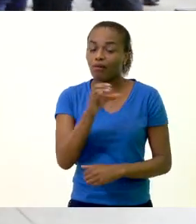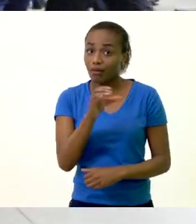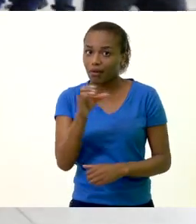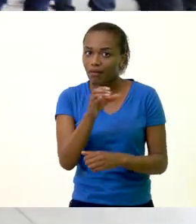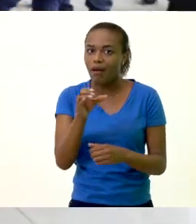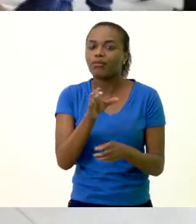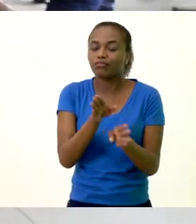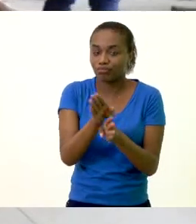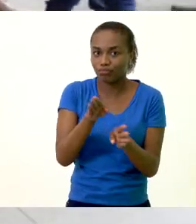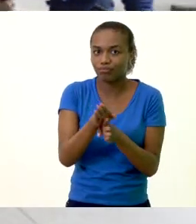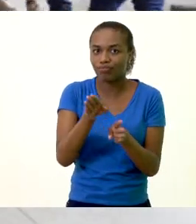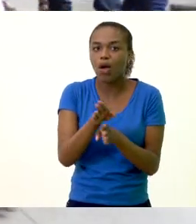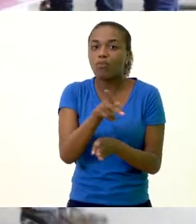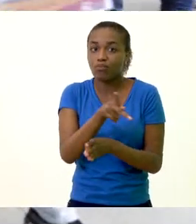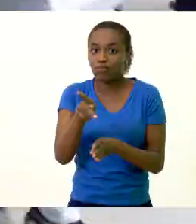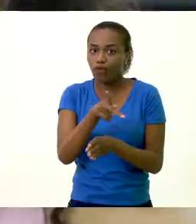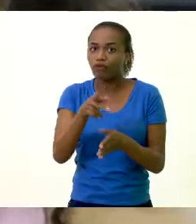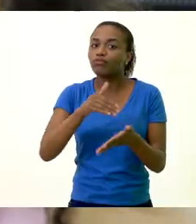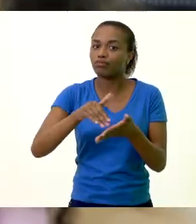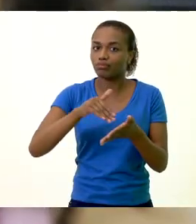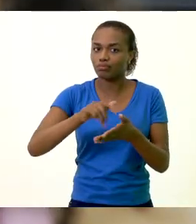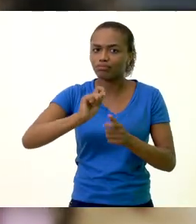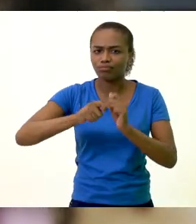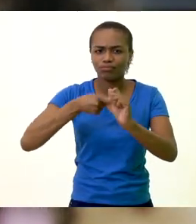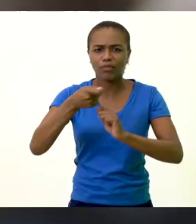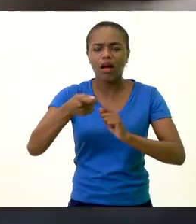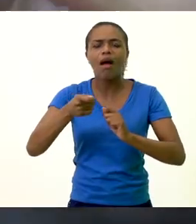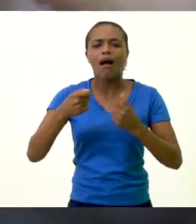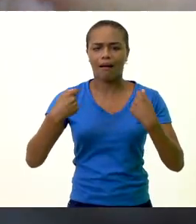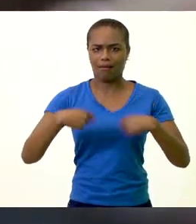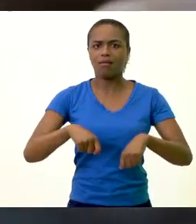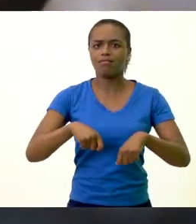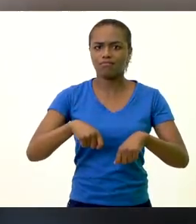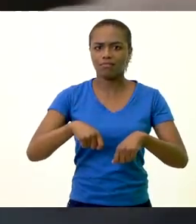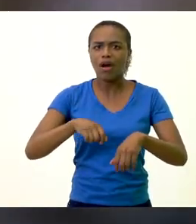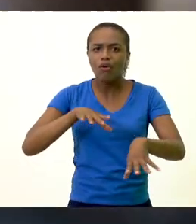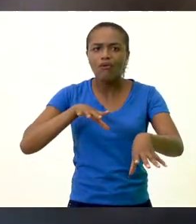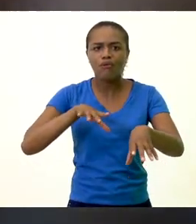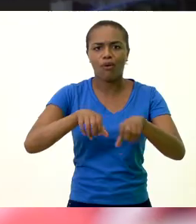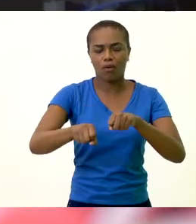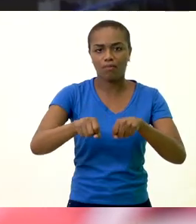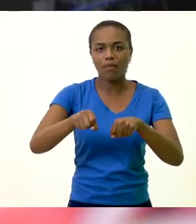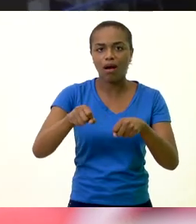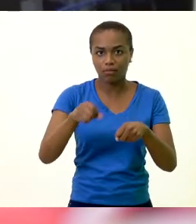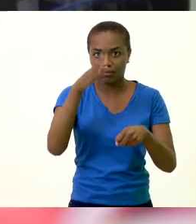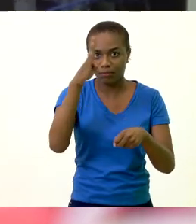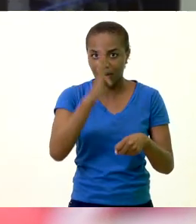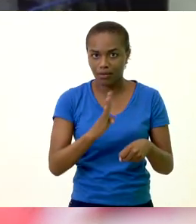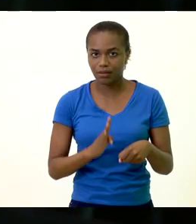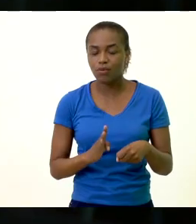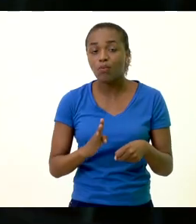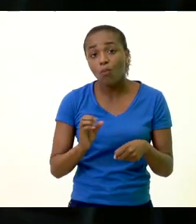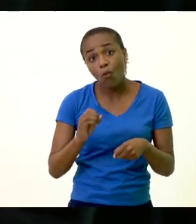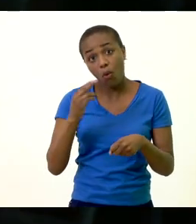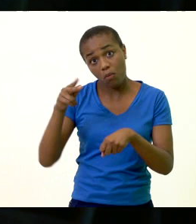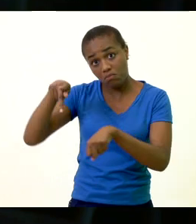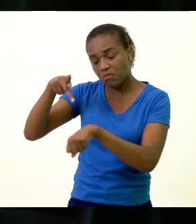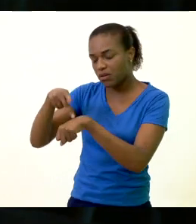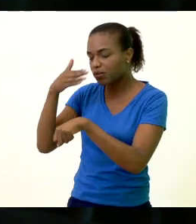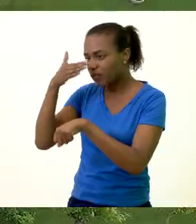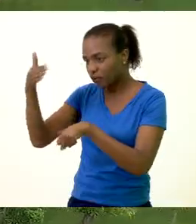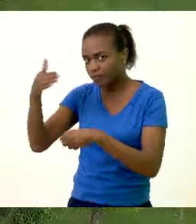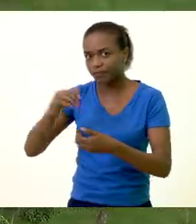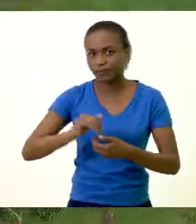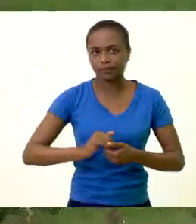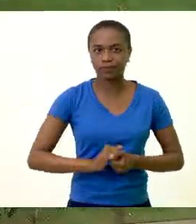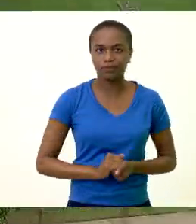projetos coordenados e orientados por professores e técnicos capacitados, formados no Brasil e no exterior.